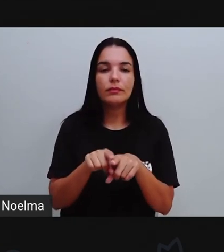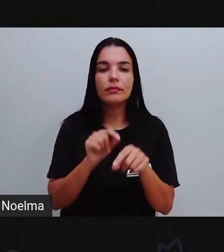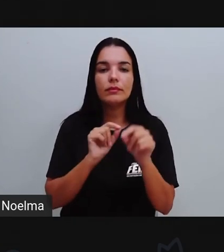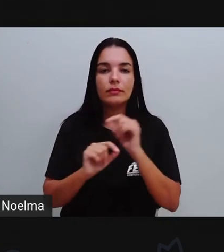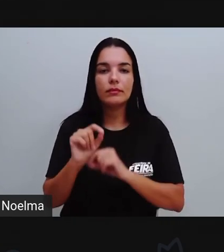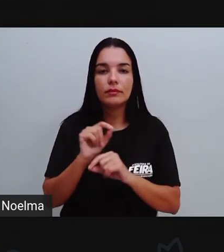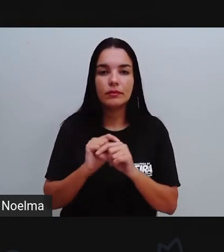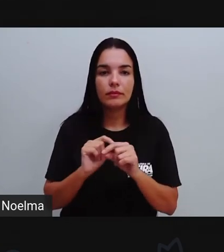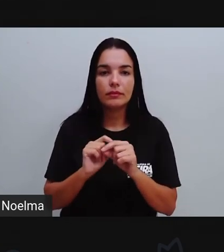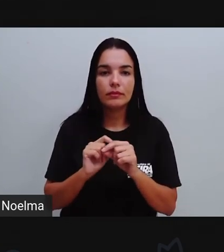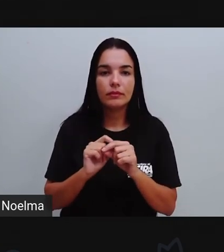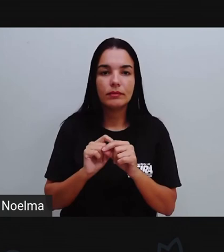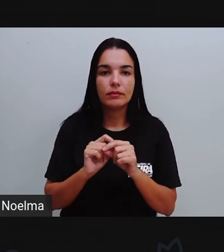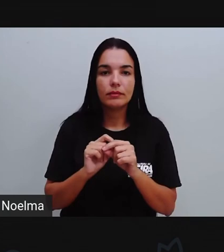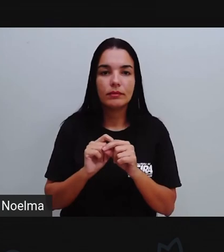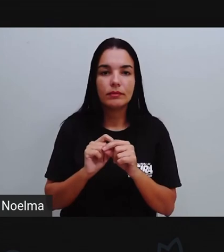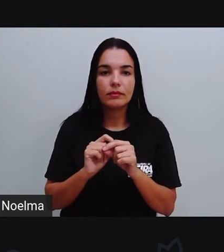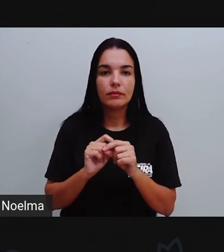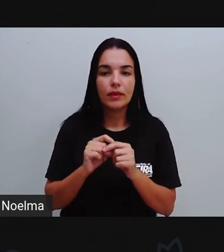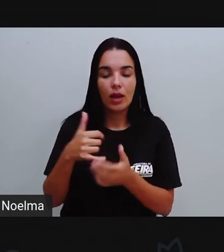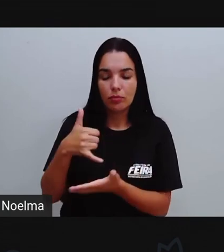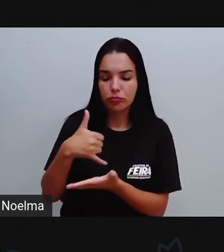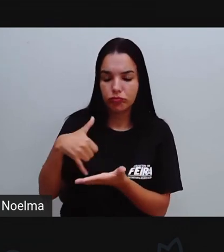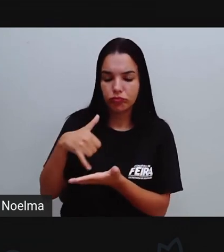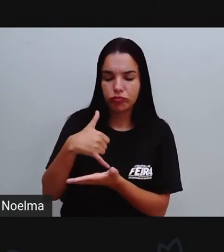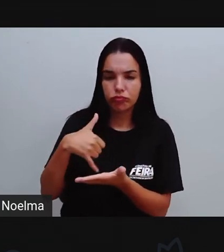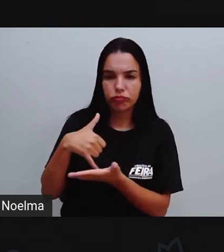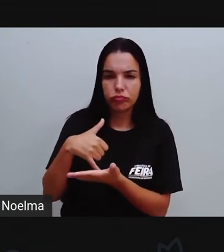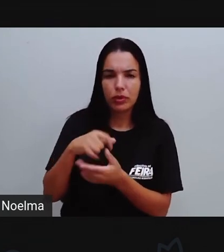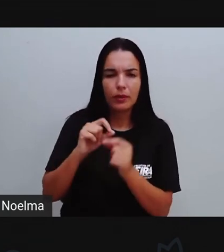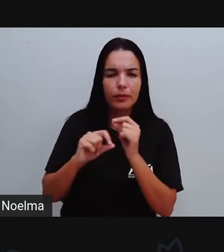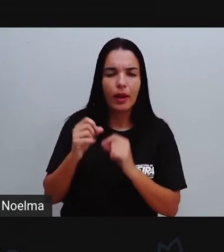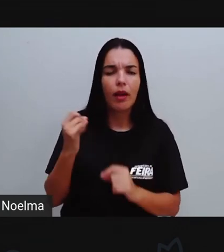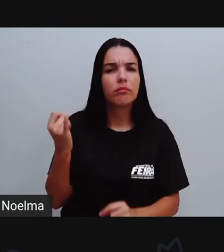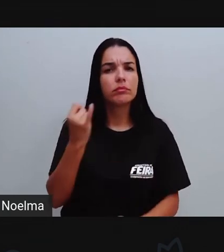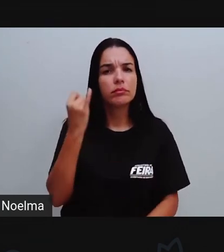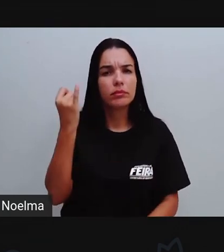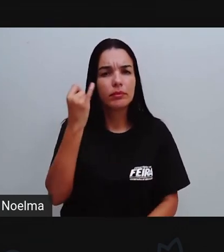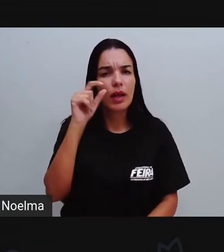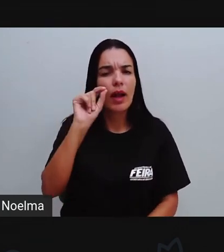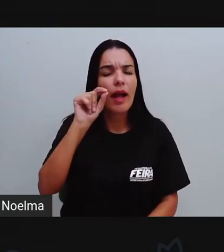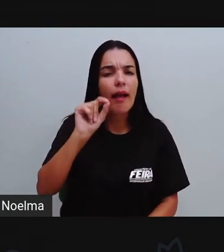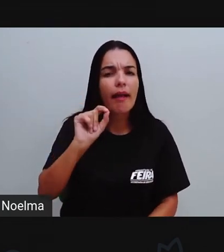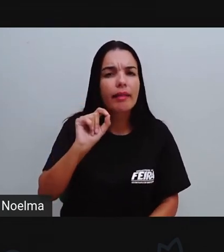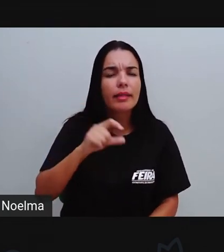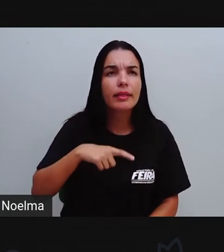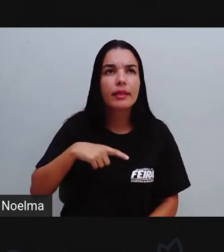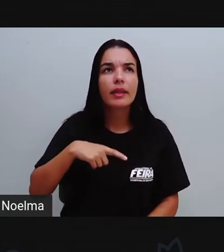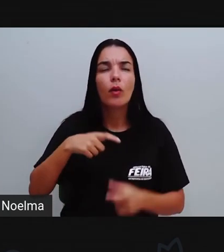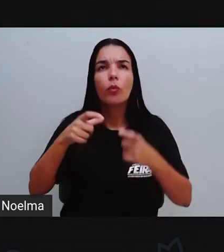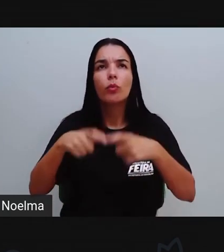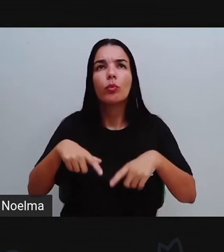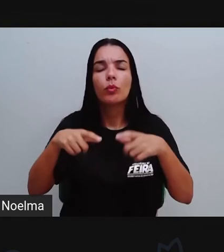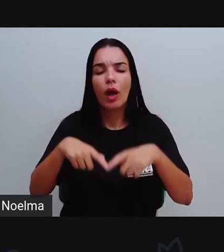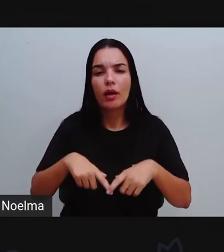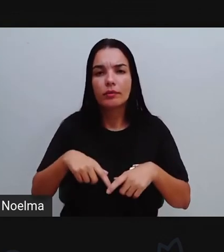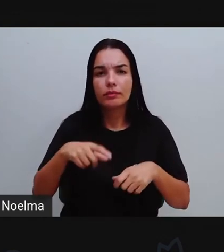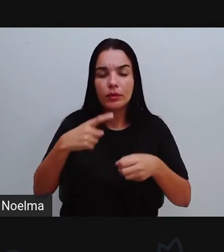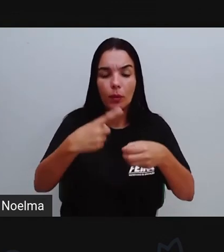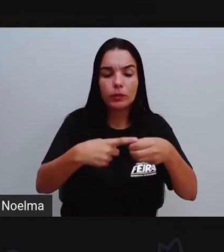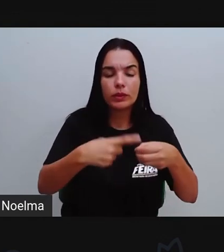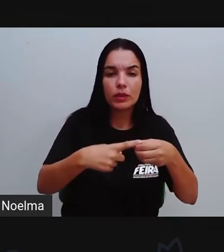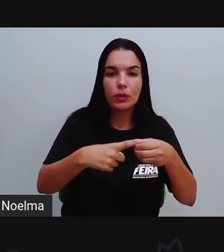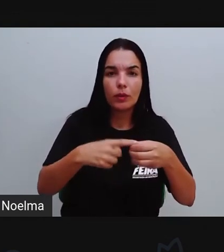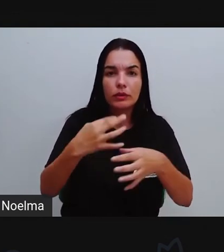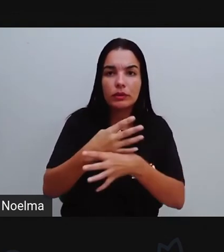sobre o óleo, né? Que tem uma cooperativa em Sorocaba, que é uma cidade de São Paulo,